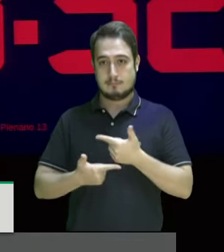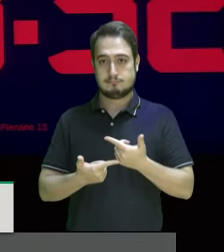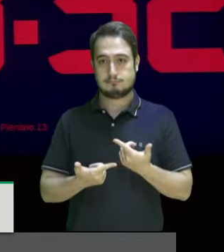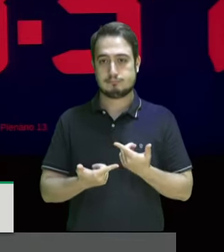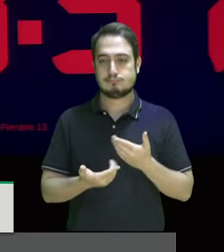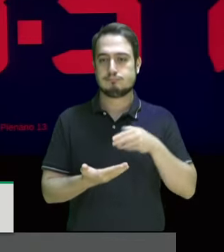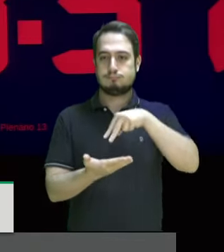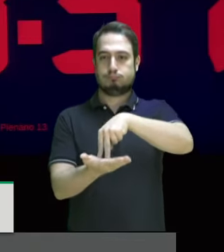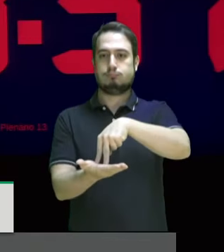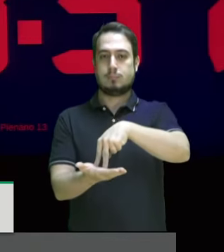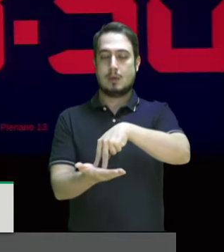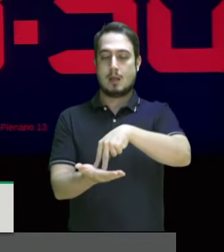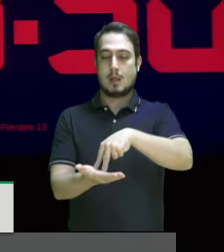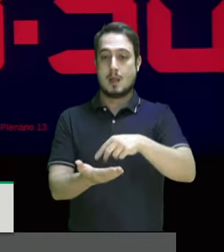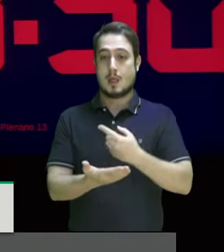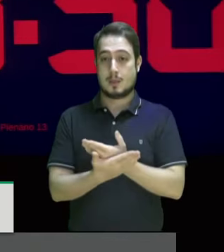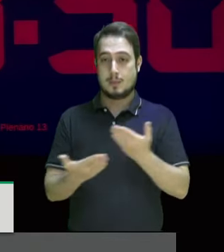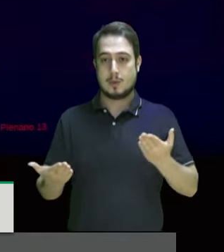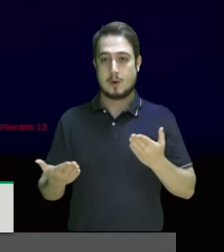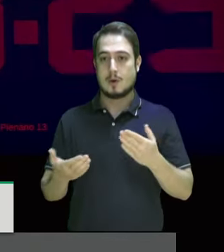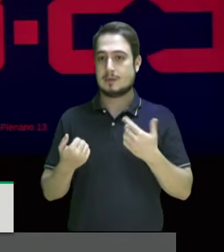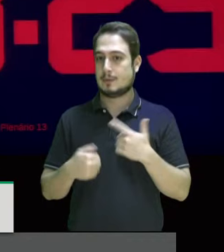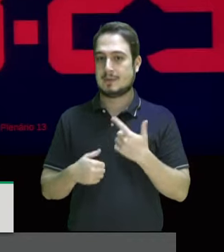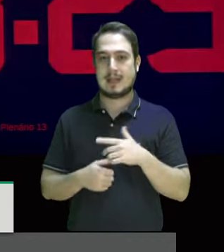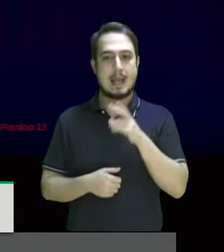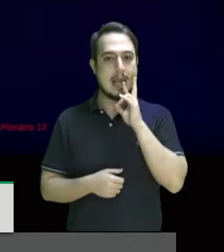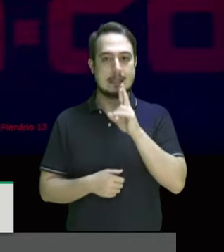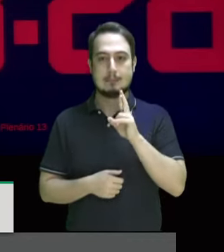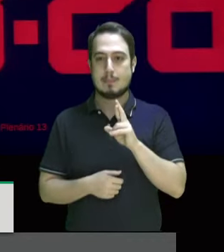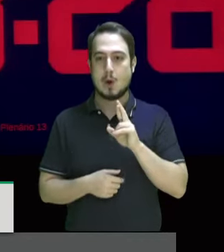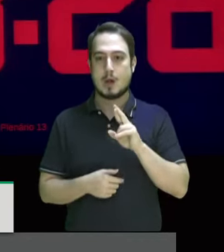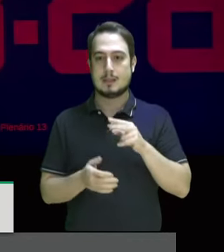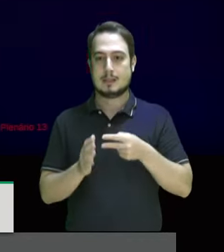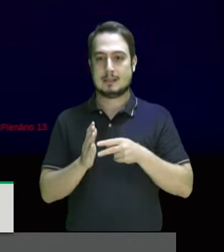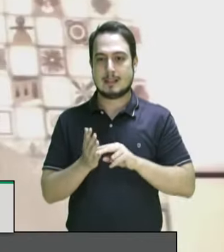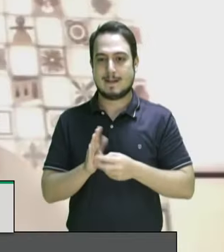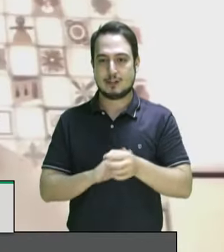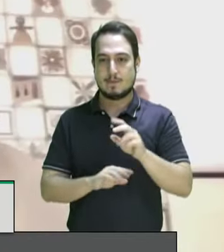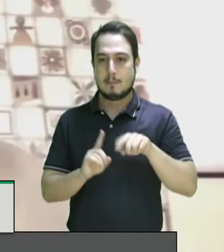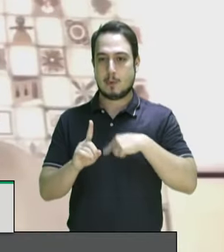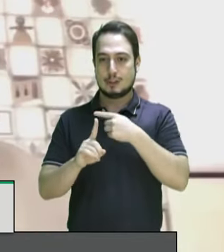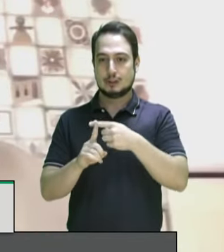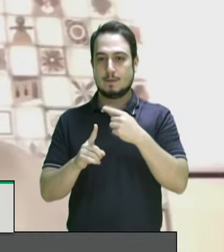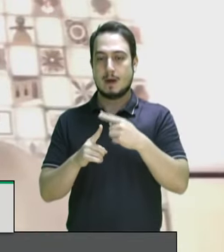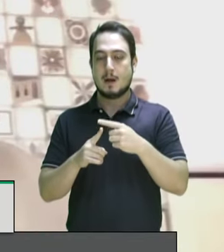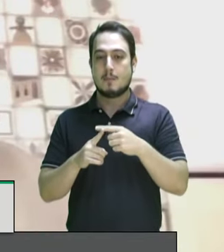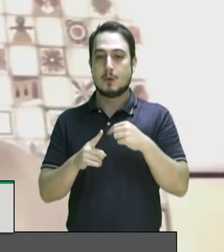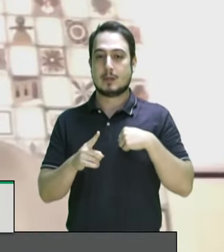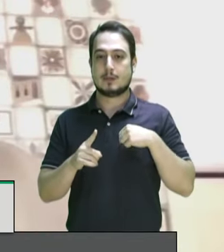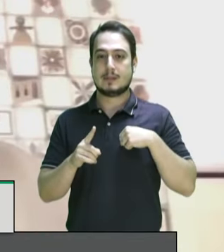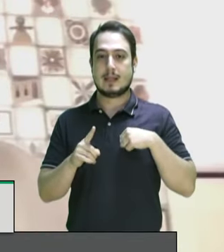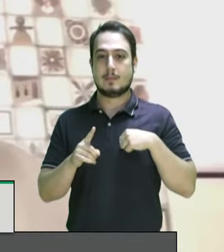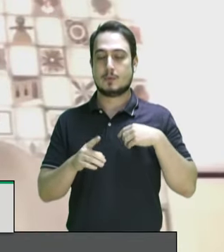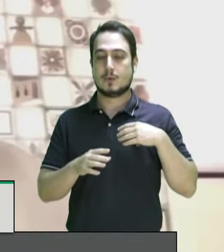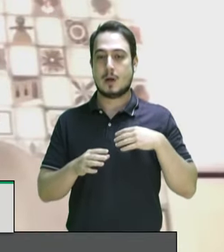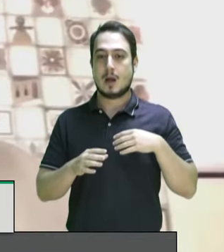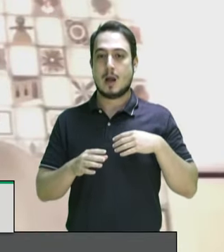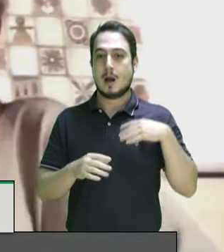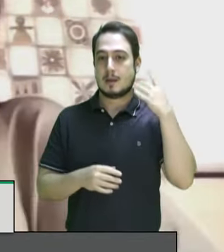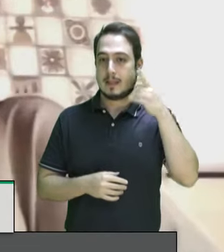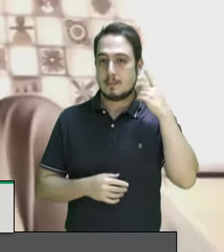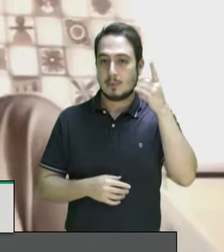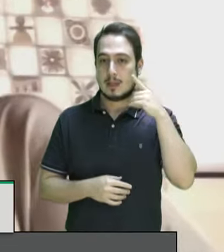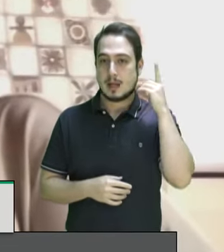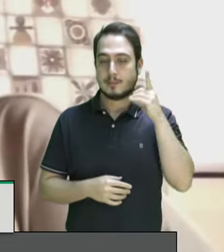nós não temos encontrado resposta significativa no Brasil também porque nós temos um parlamento que se